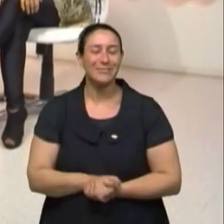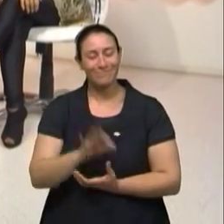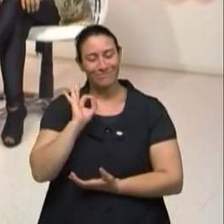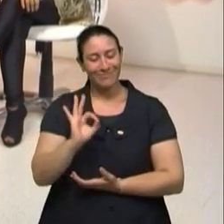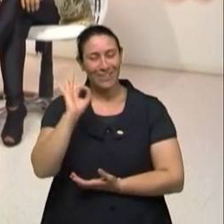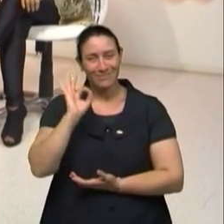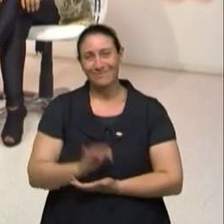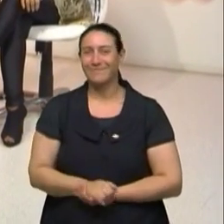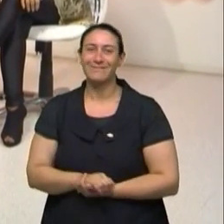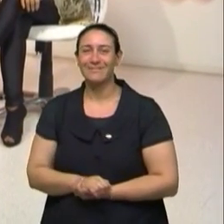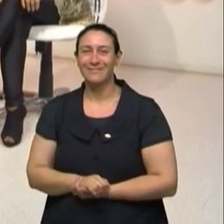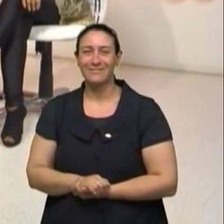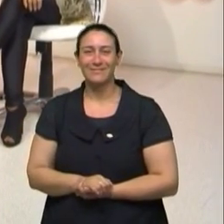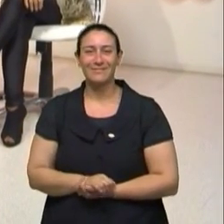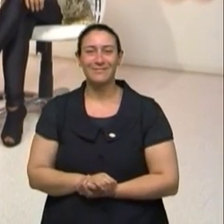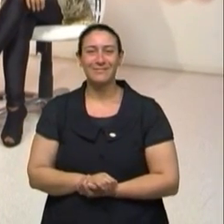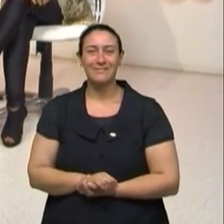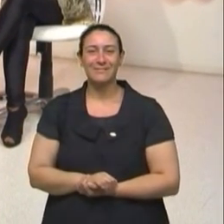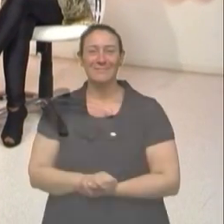Com certeza.